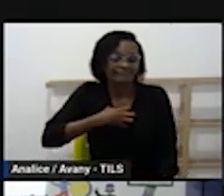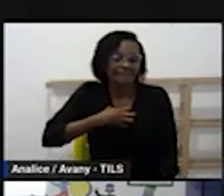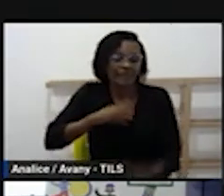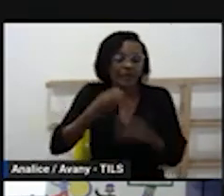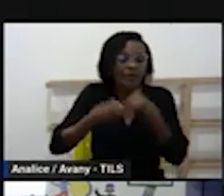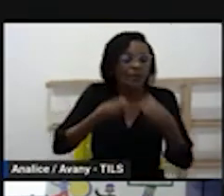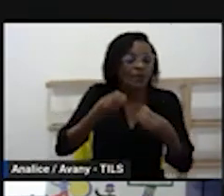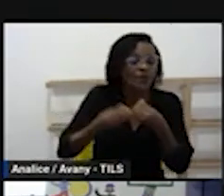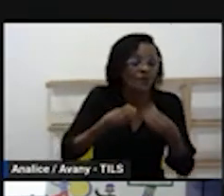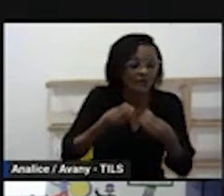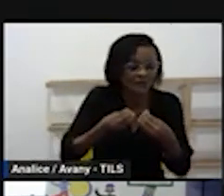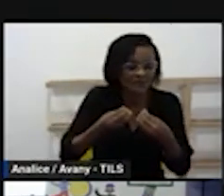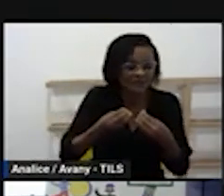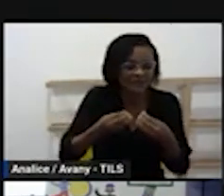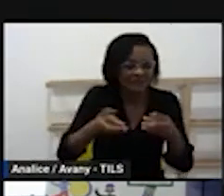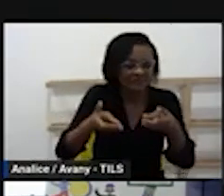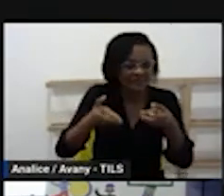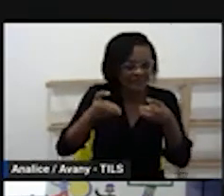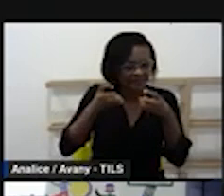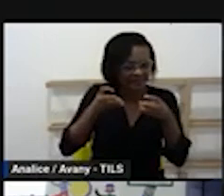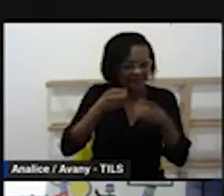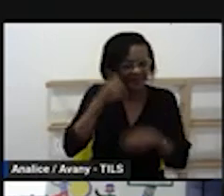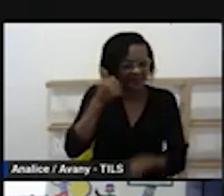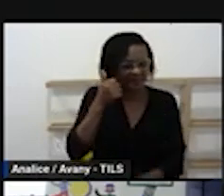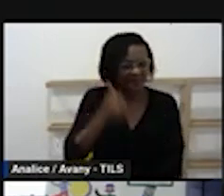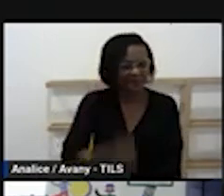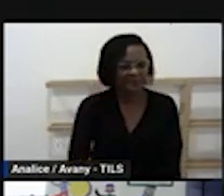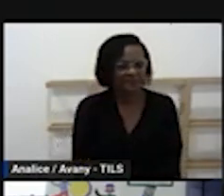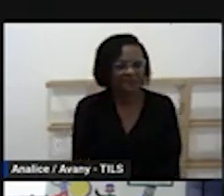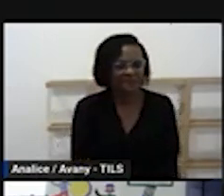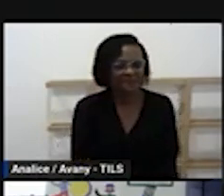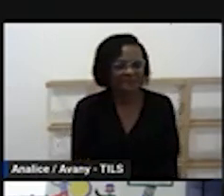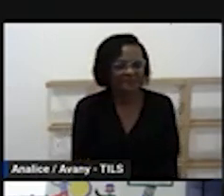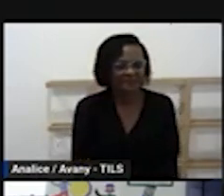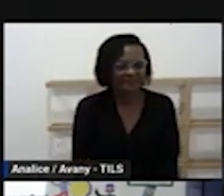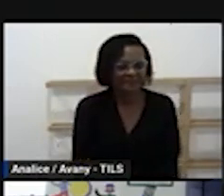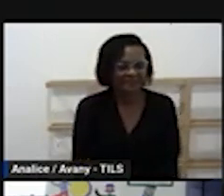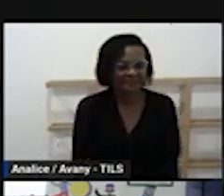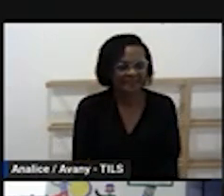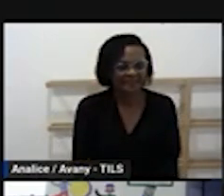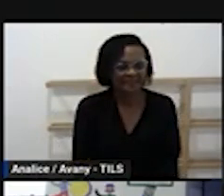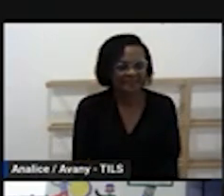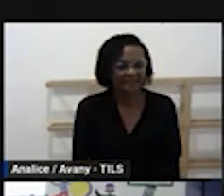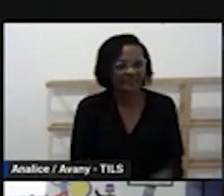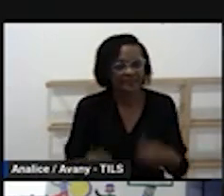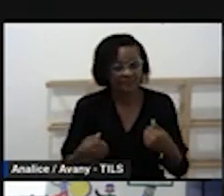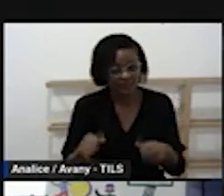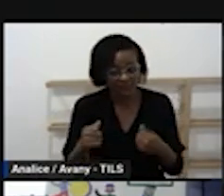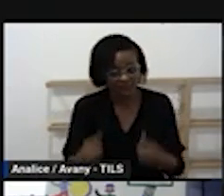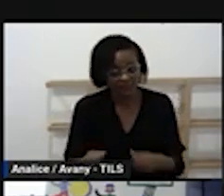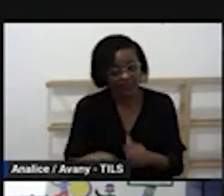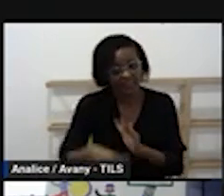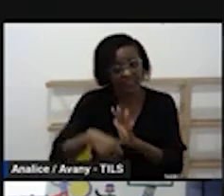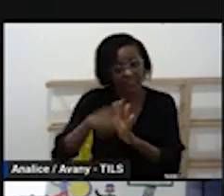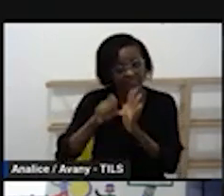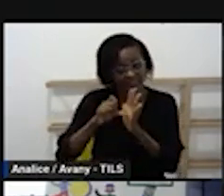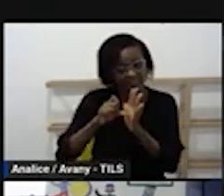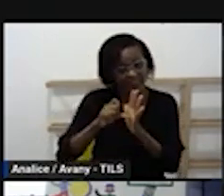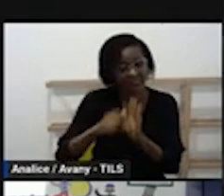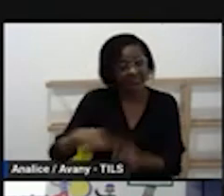garantiu todos aqueles conhecimentos como se fosse um conteúdo de biologia e não é isso o projeto